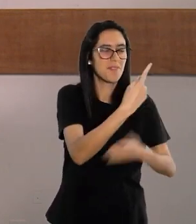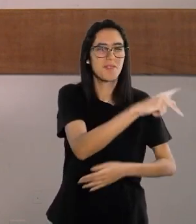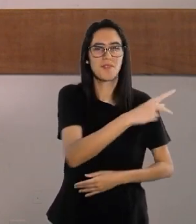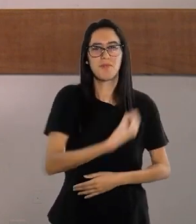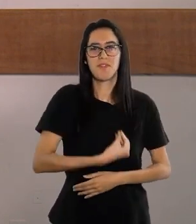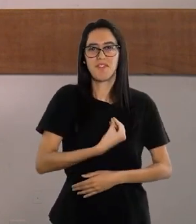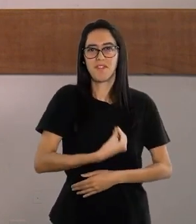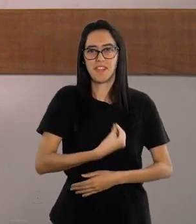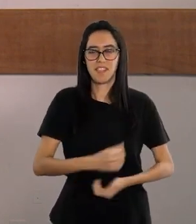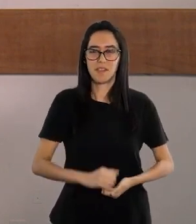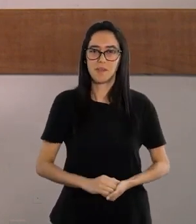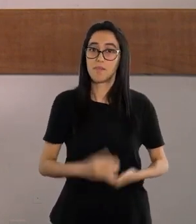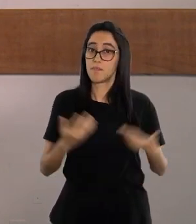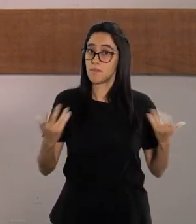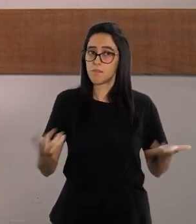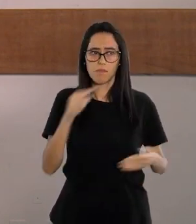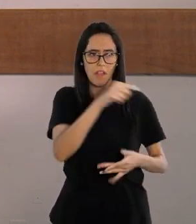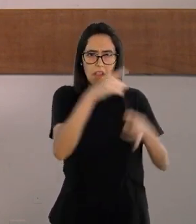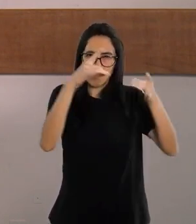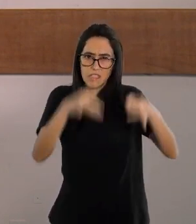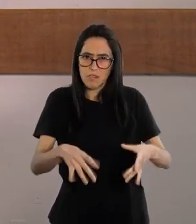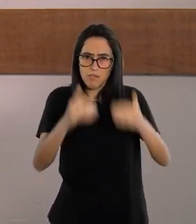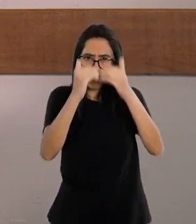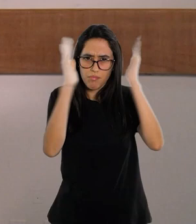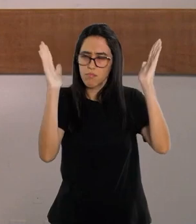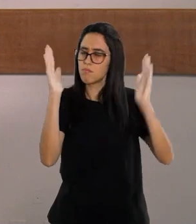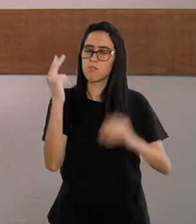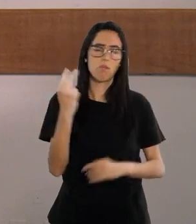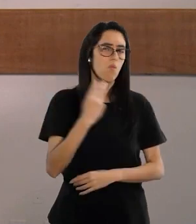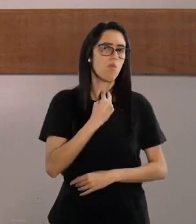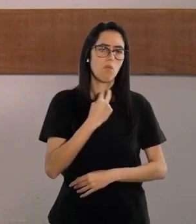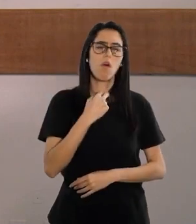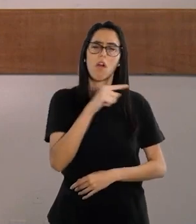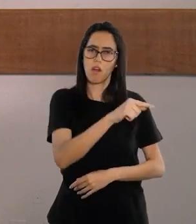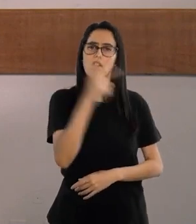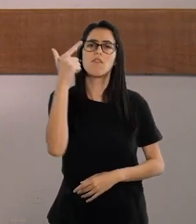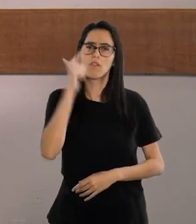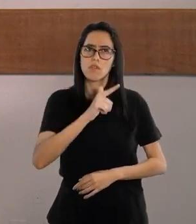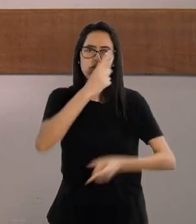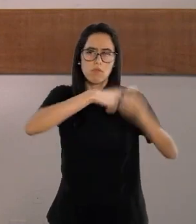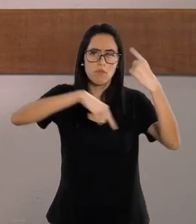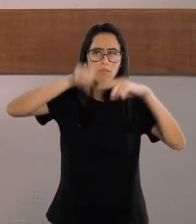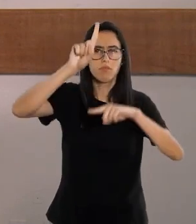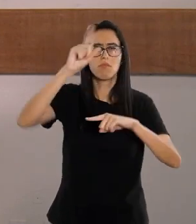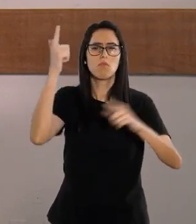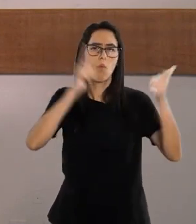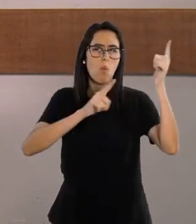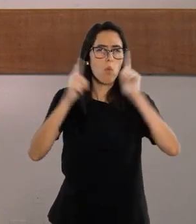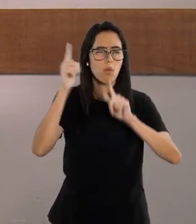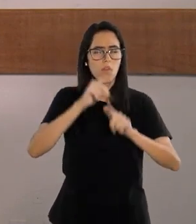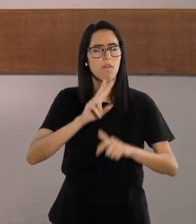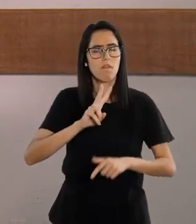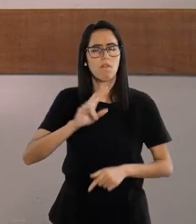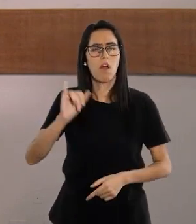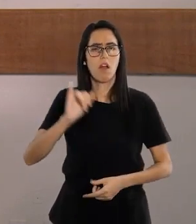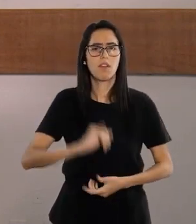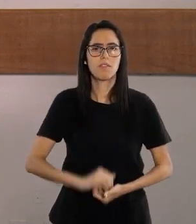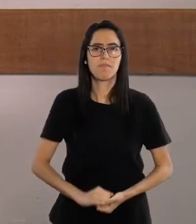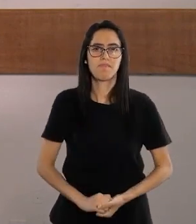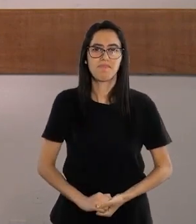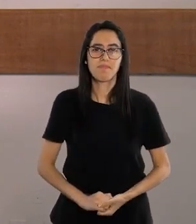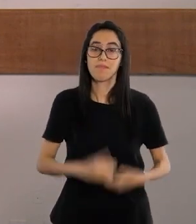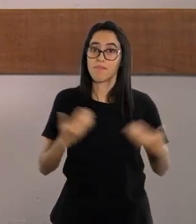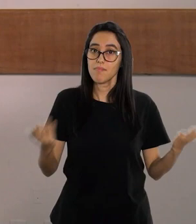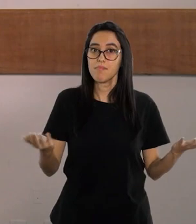completar dela. Então ela não tem que desistir, ela não pode desistir e ela vai conseguir realizar todos os sonhos dela e tudo o que ela quer